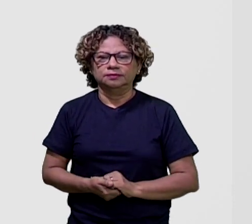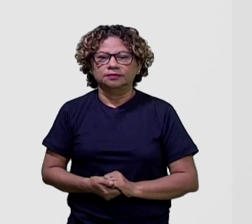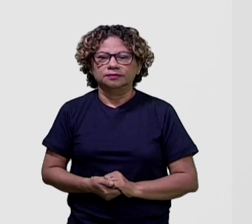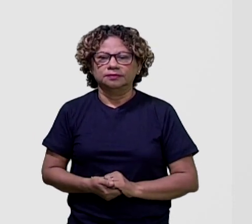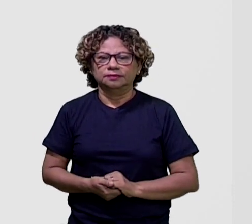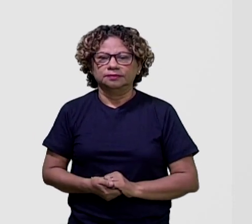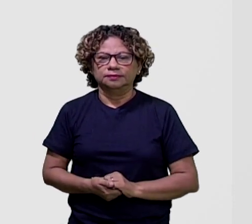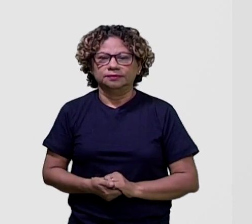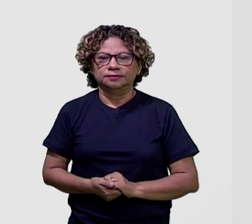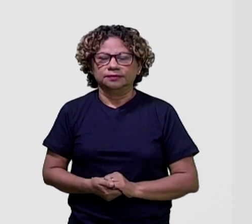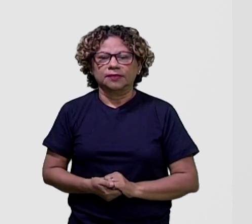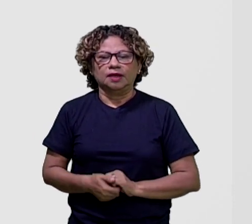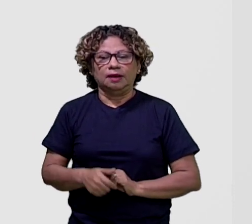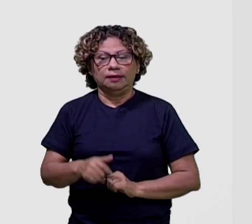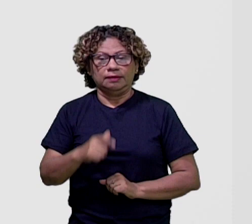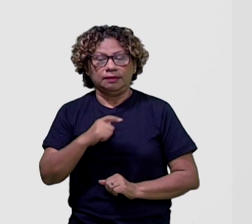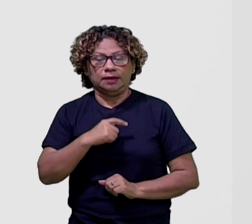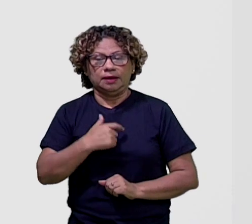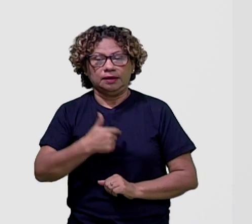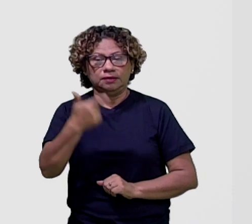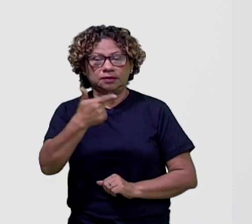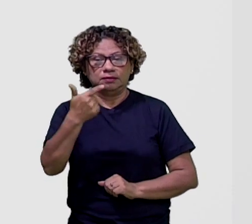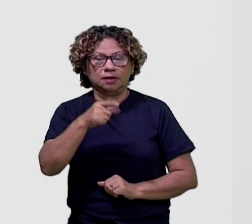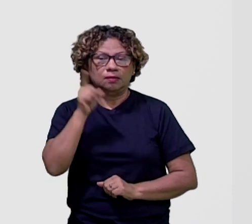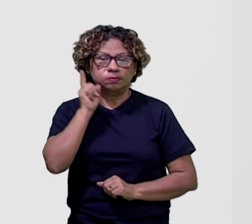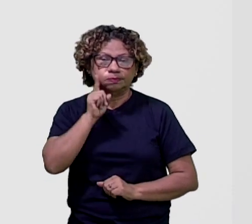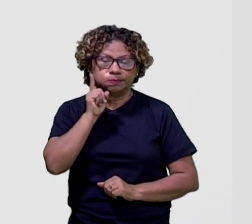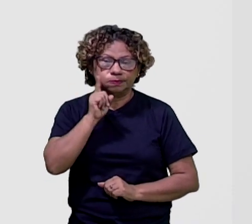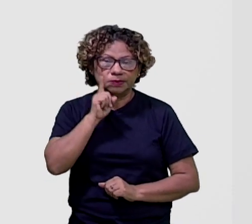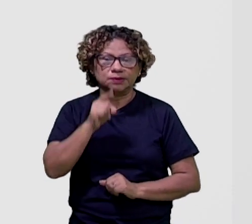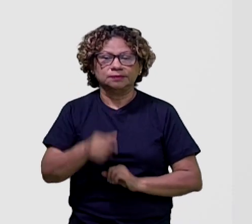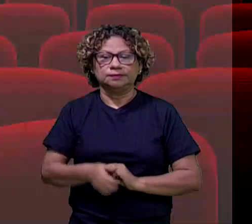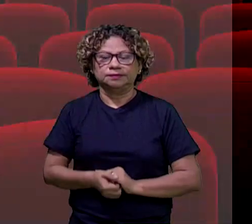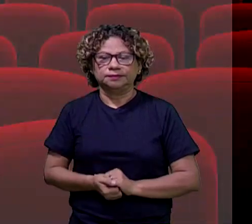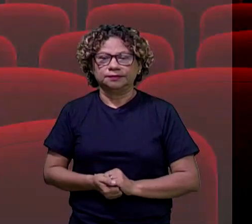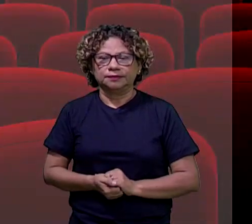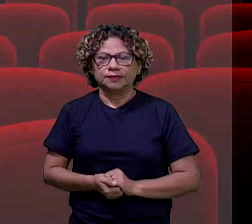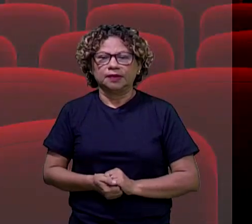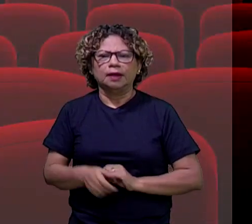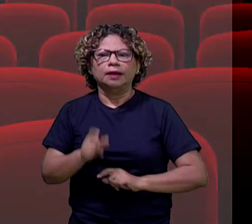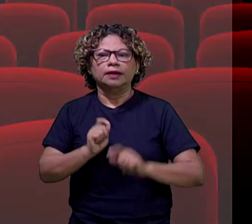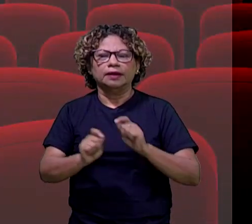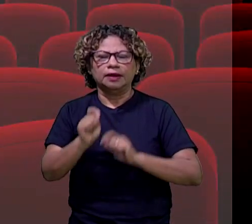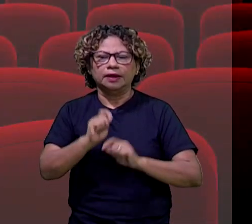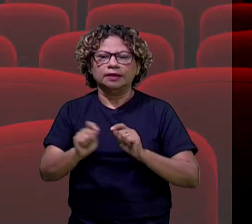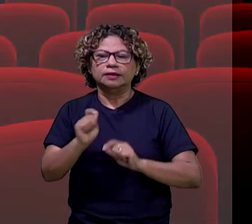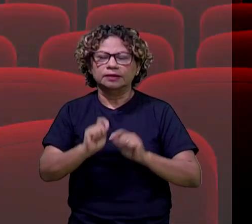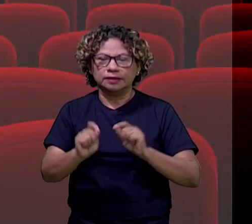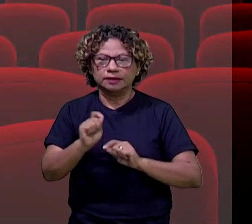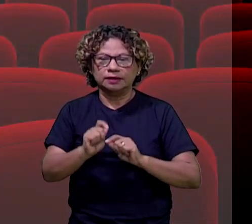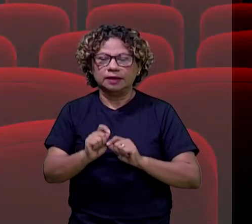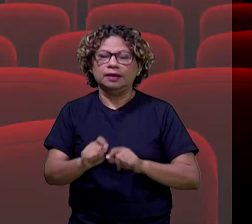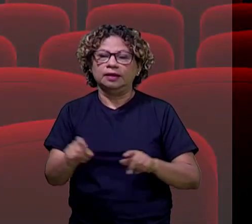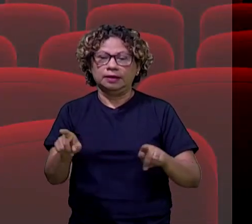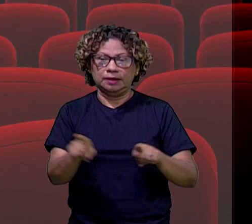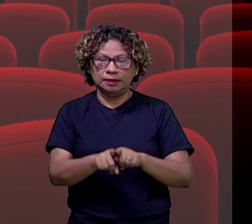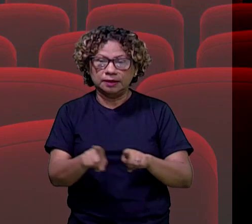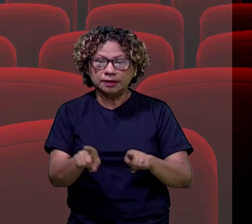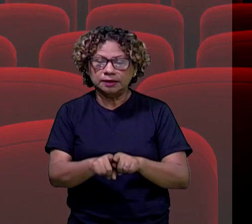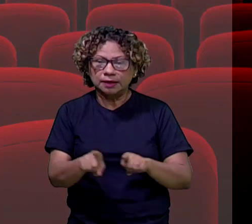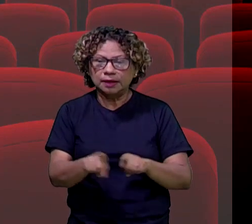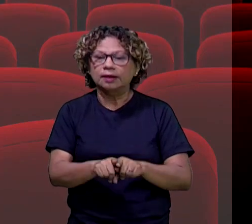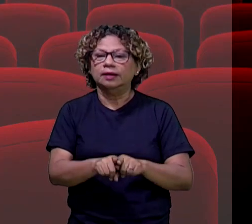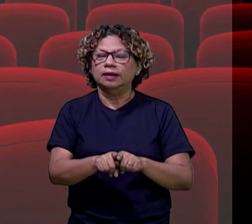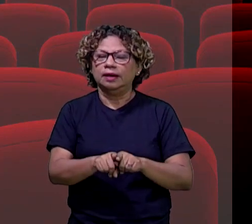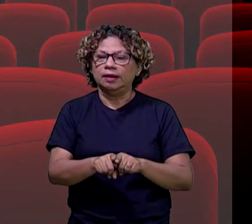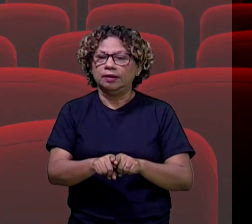gente? Em segundo lugar, a gente tem aí os Estados Unidos. E olha só. Quem está entrando aí nesse circuito também com uma mega produção de vídeos